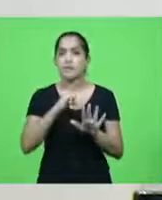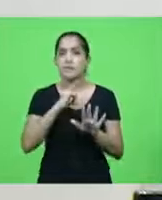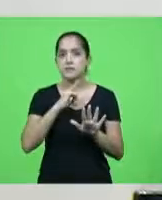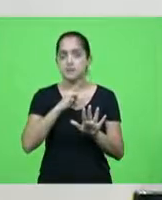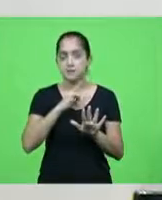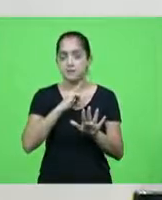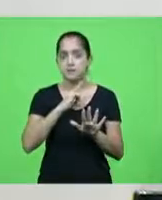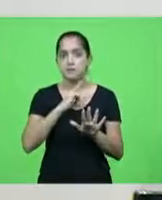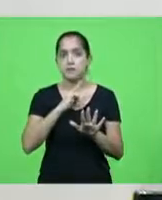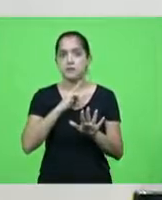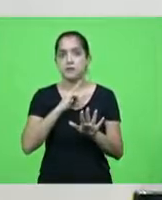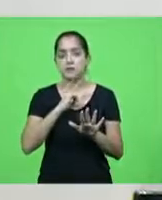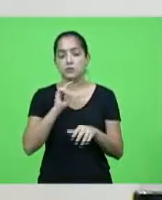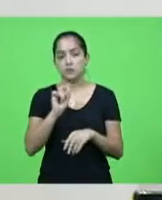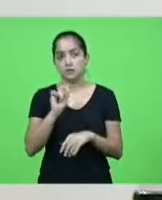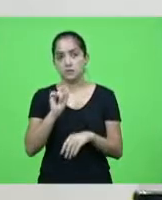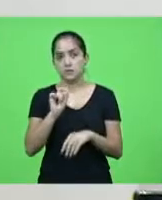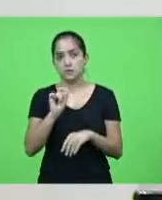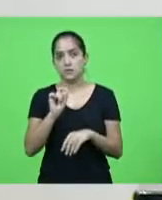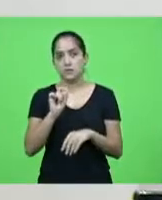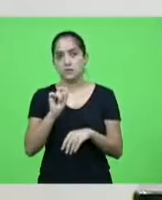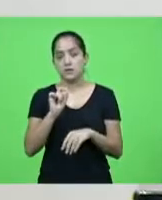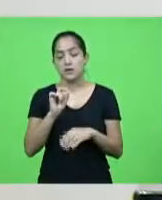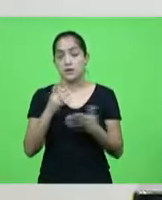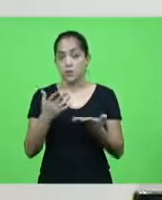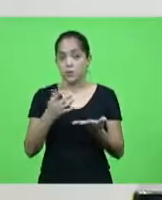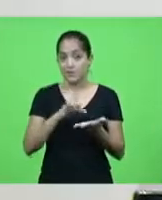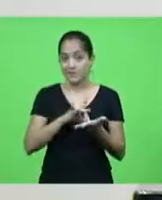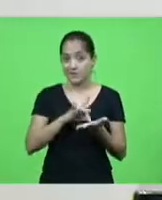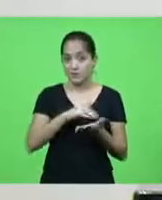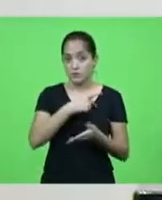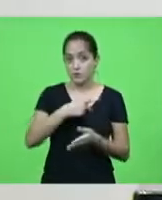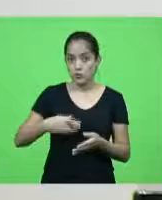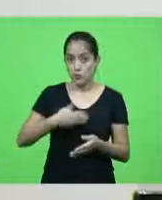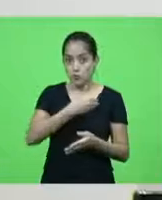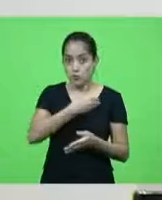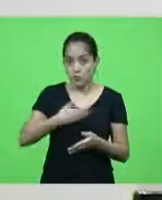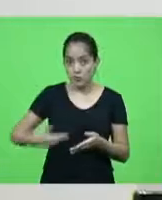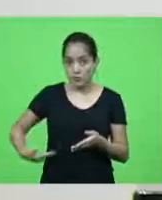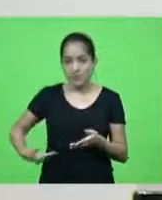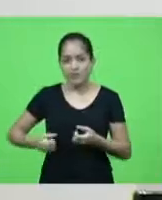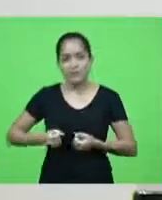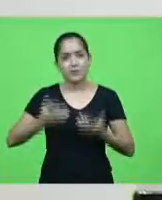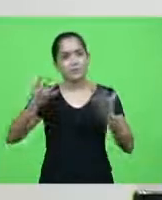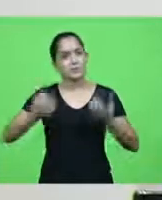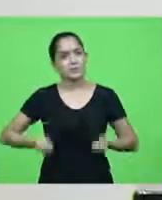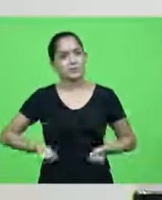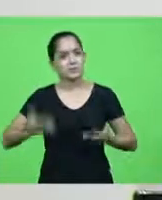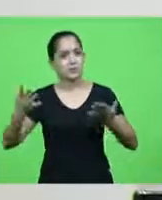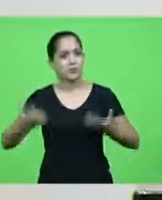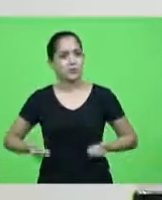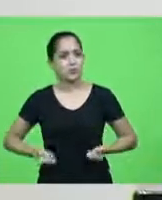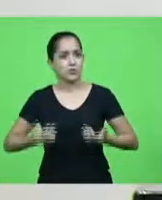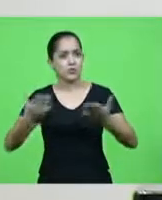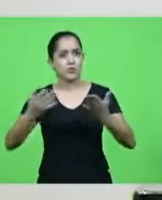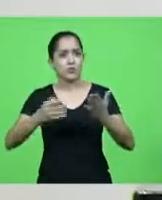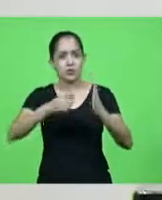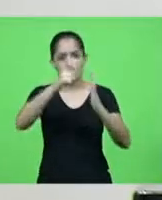porque na verdade o governo gastou muito dinheiro para fazer um concurso público